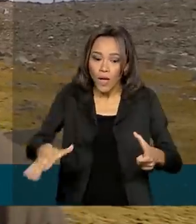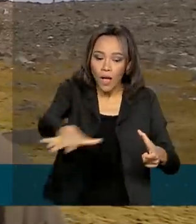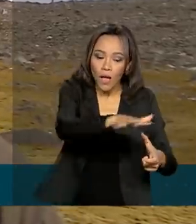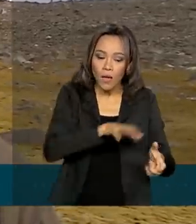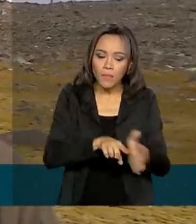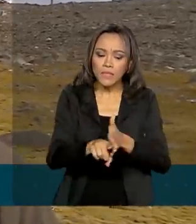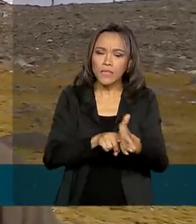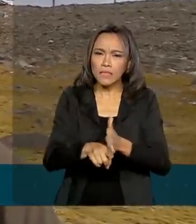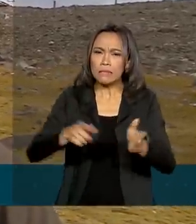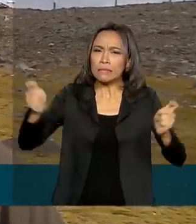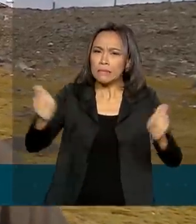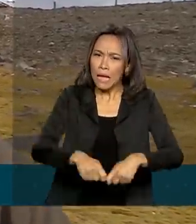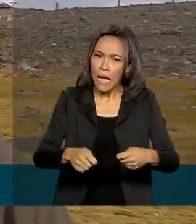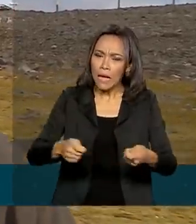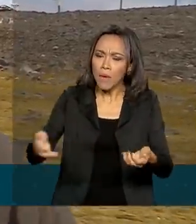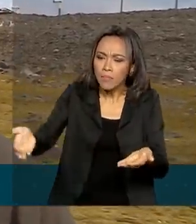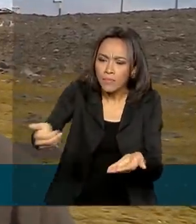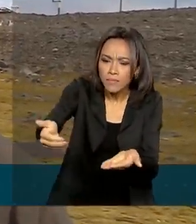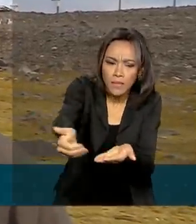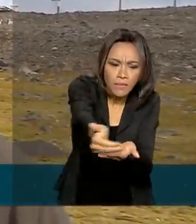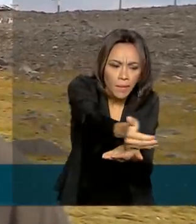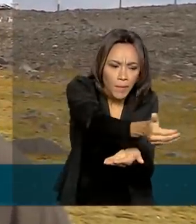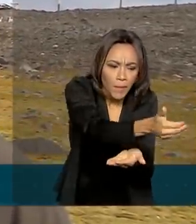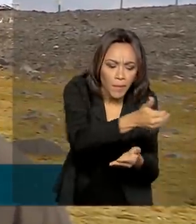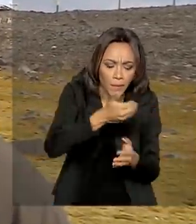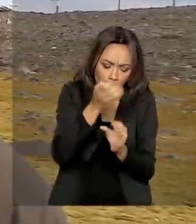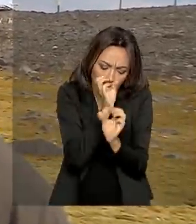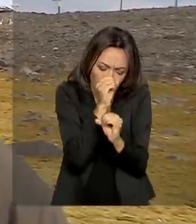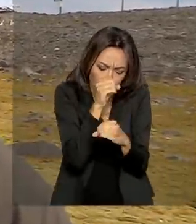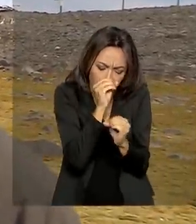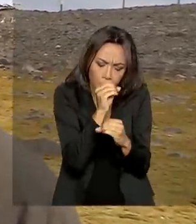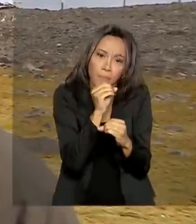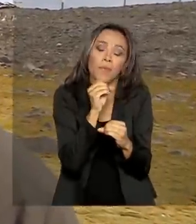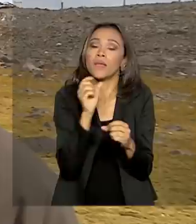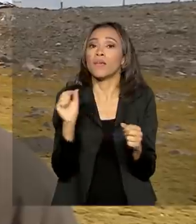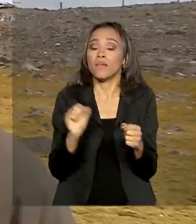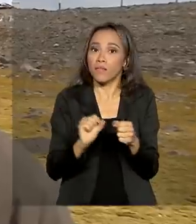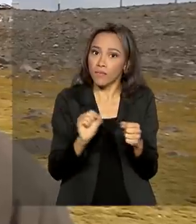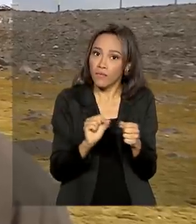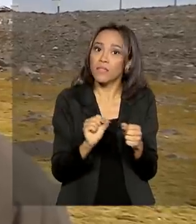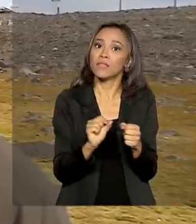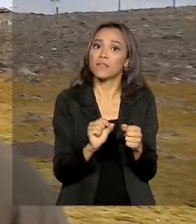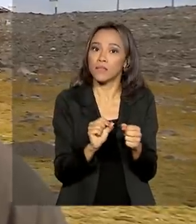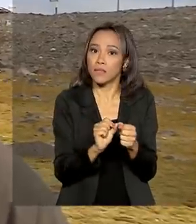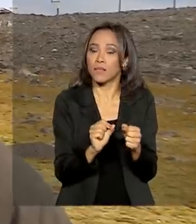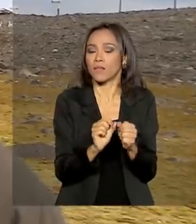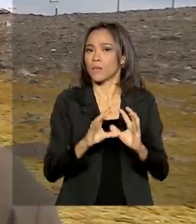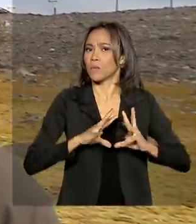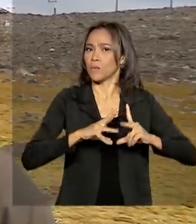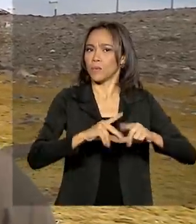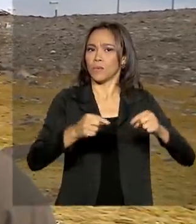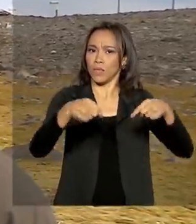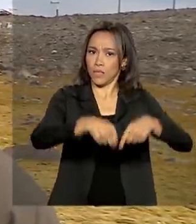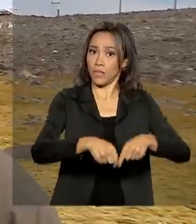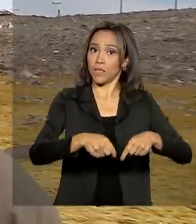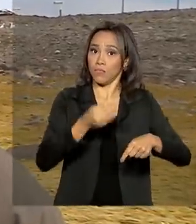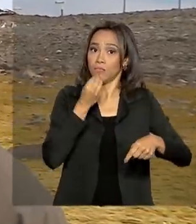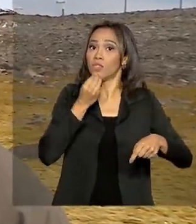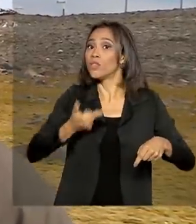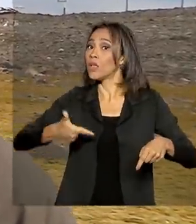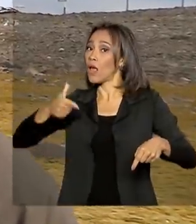amostras ao mesmo tempo aqui e adiantar todo o trabalho que a gente faria, certo trabalho que a gente faria no Brasil. Então facilita muito